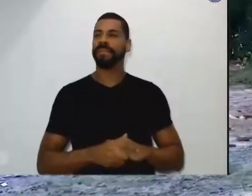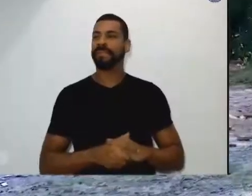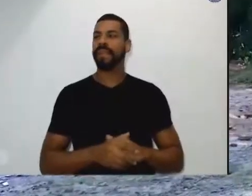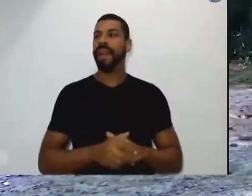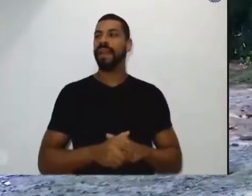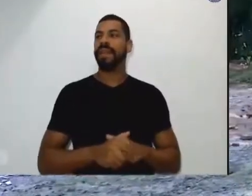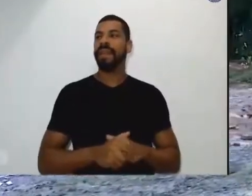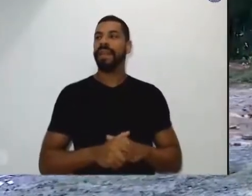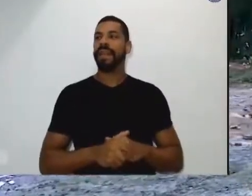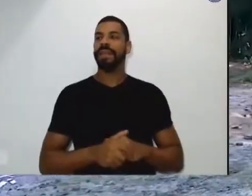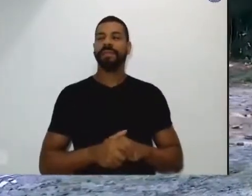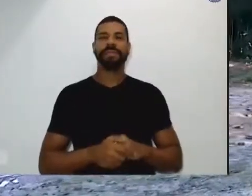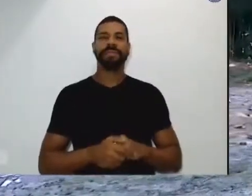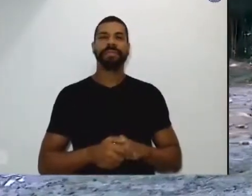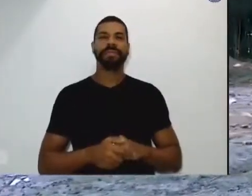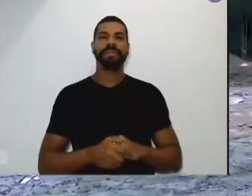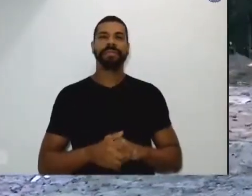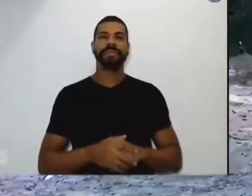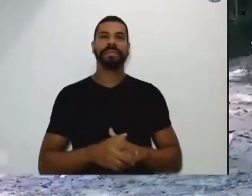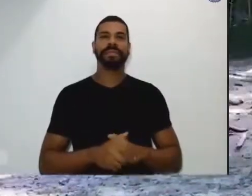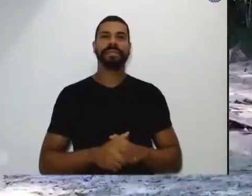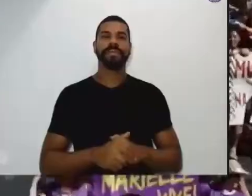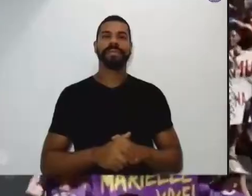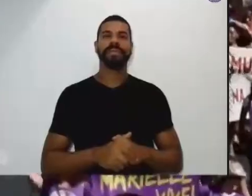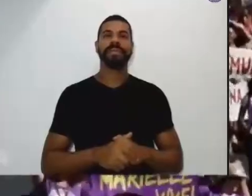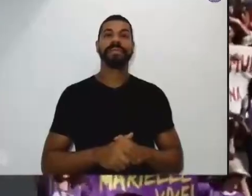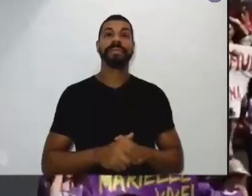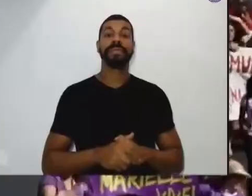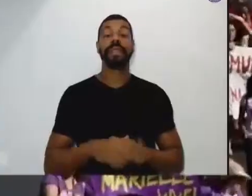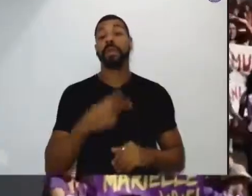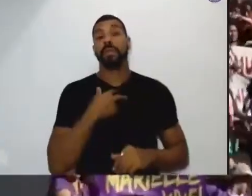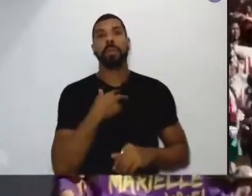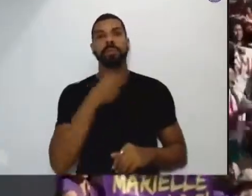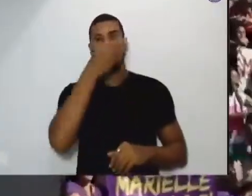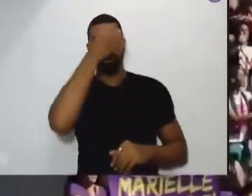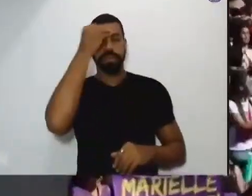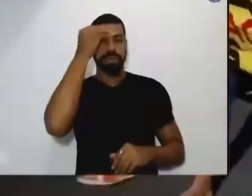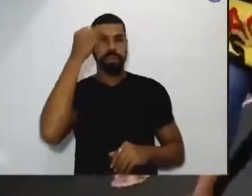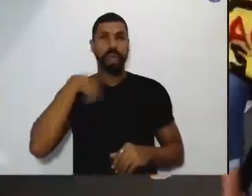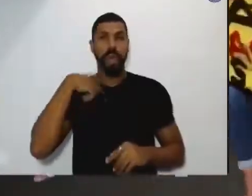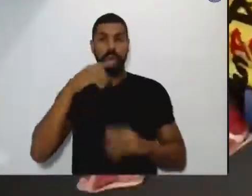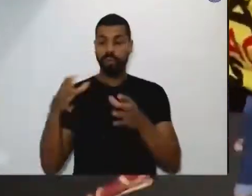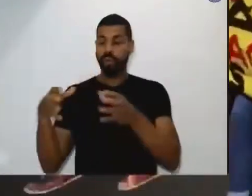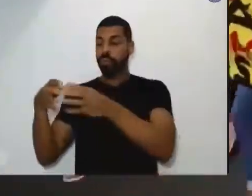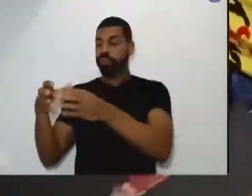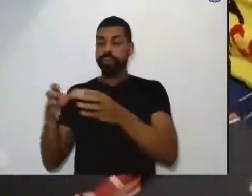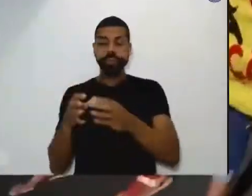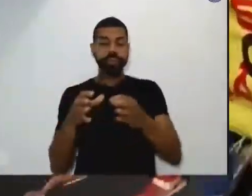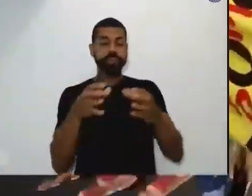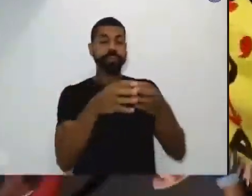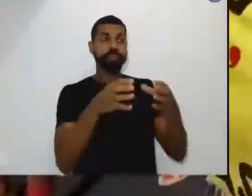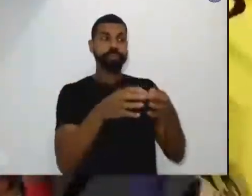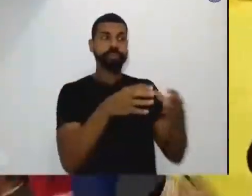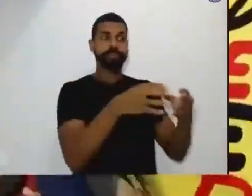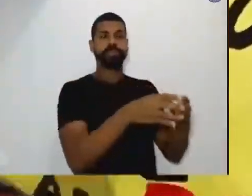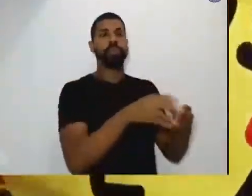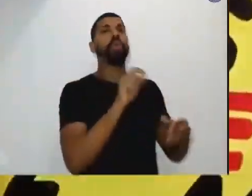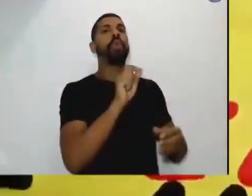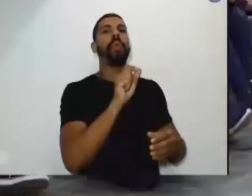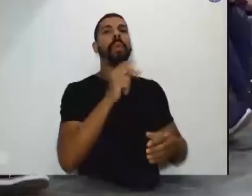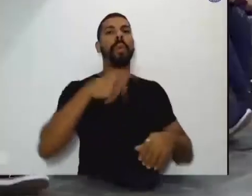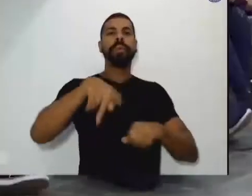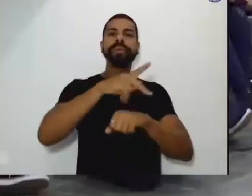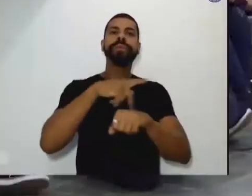Não podemos fechar os olhos aos diversos conflitos que nossas comunidades tradicionais enfrentam pelo país. Povos